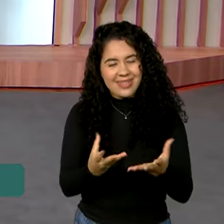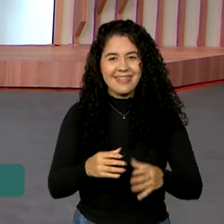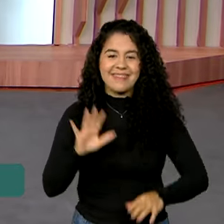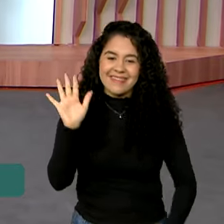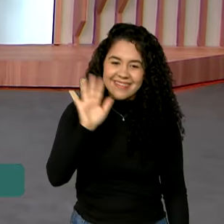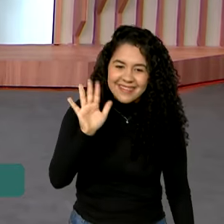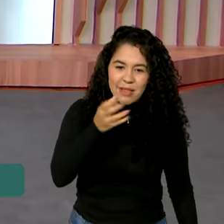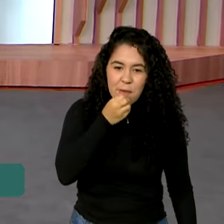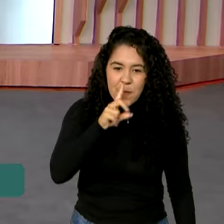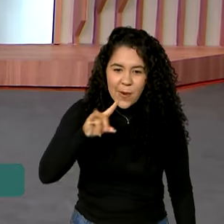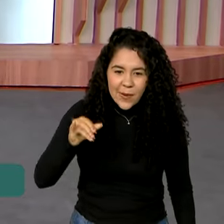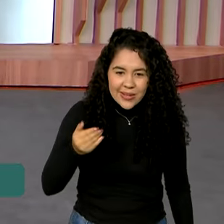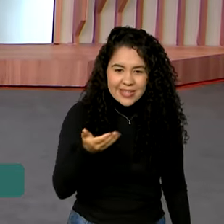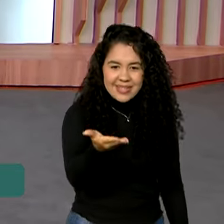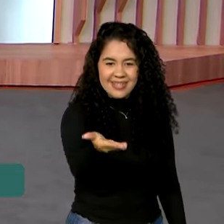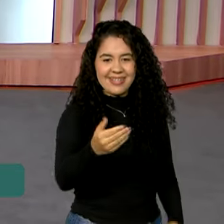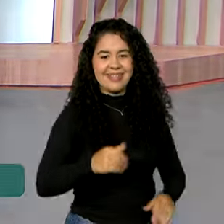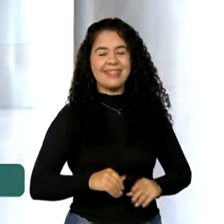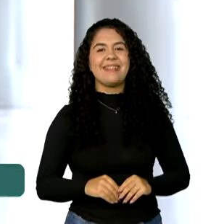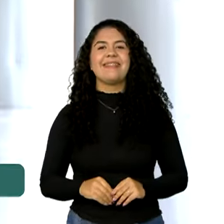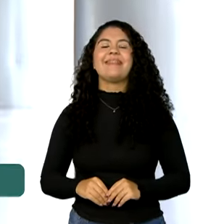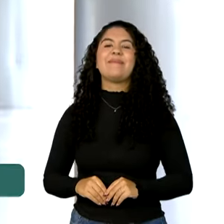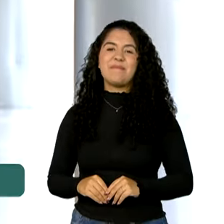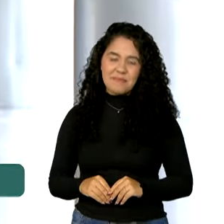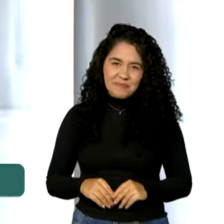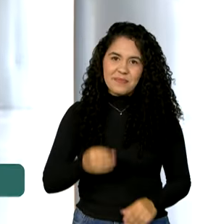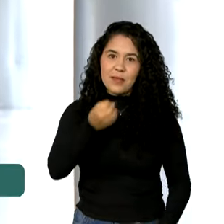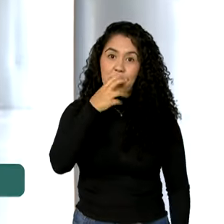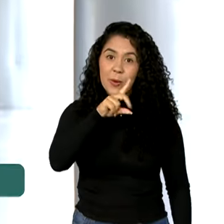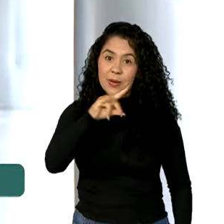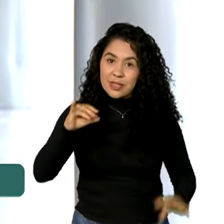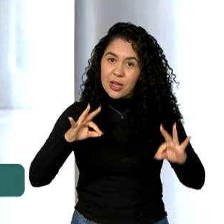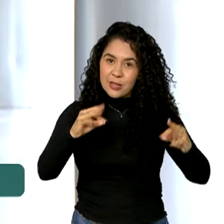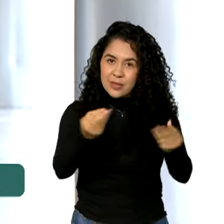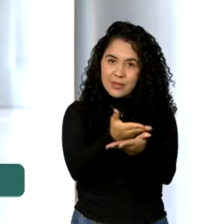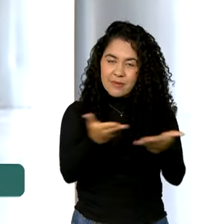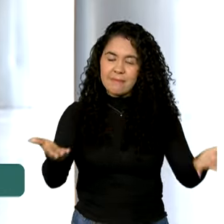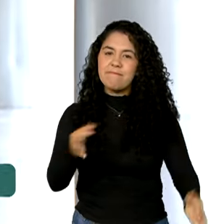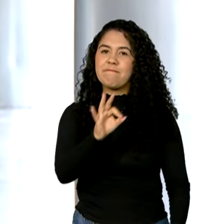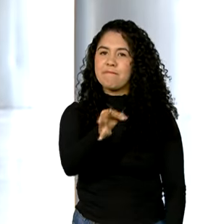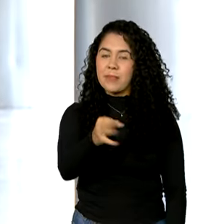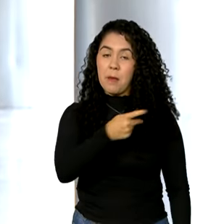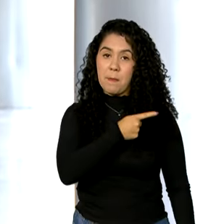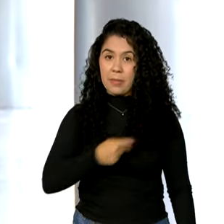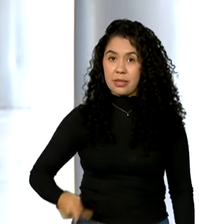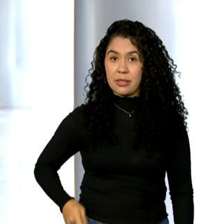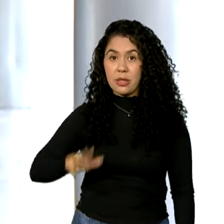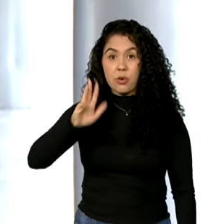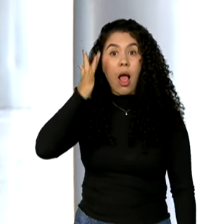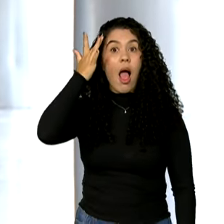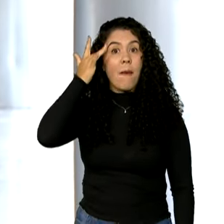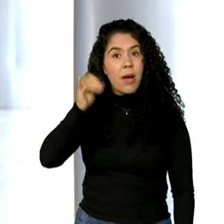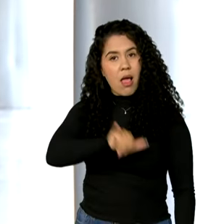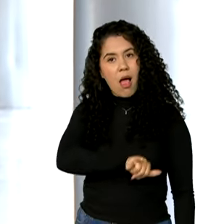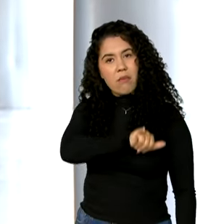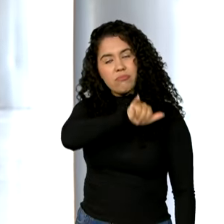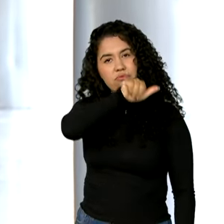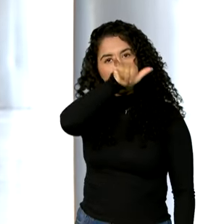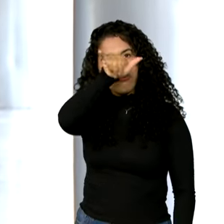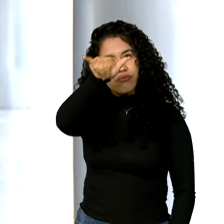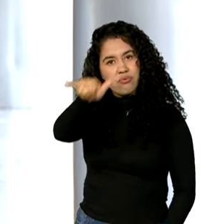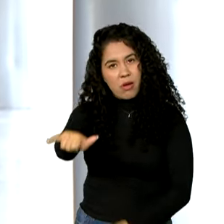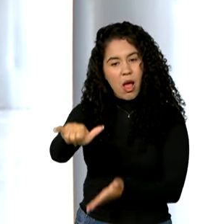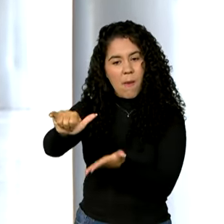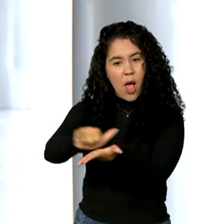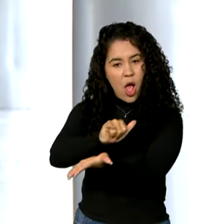Jéssica. Oi, Vanessa, bom dia para você, bom dia a todos. É isso, o presidente embarca amanhã para Nova Iorque, mas